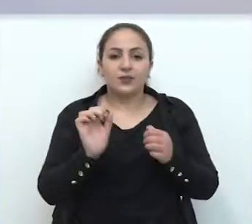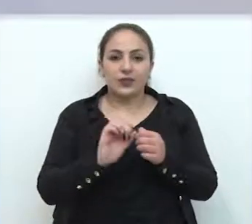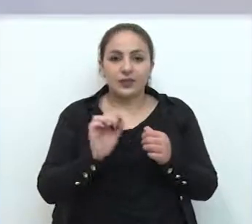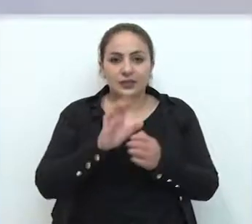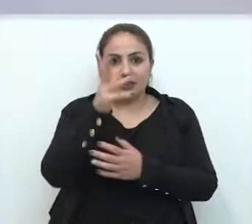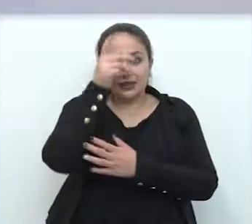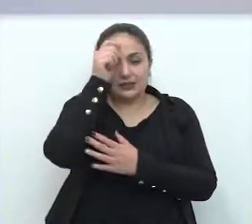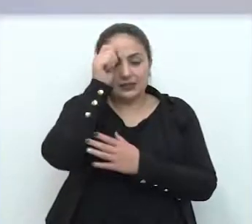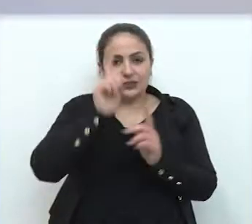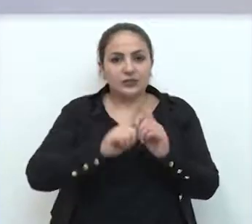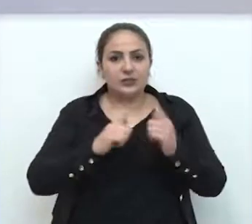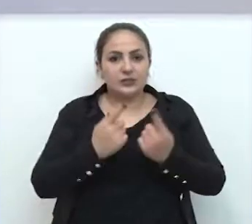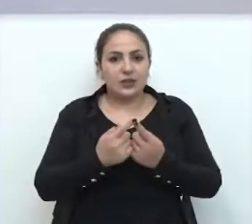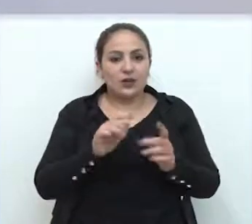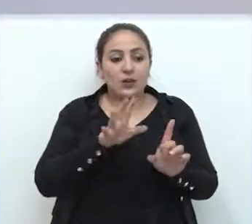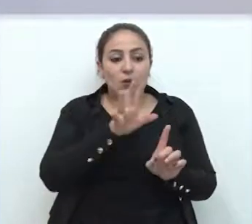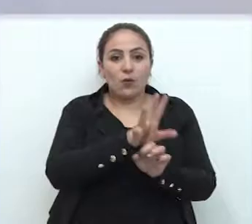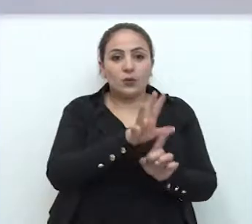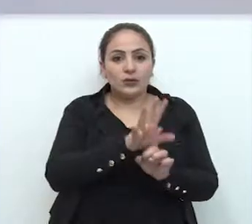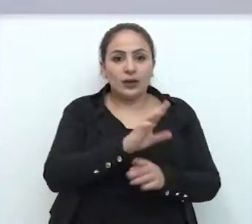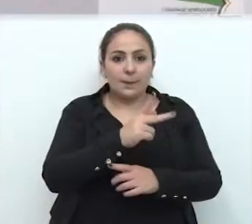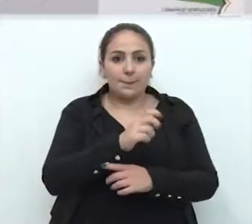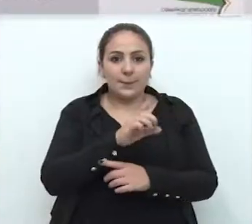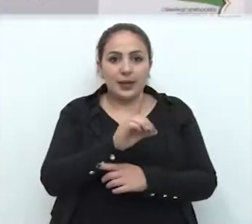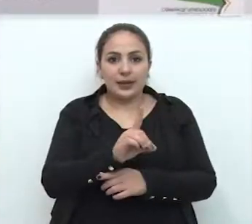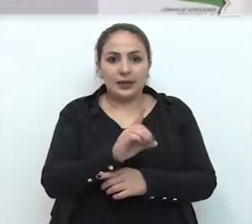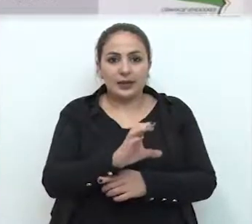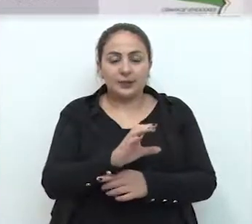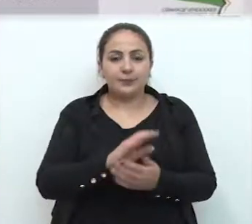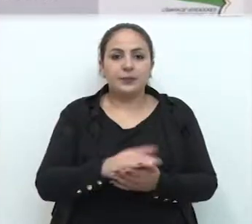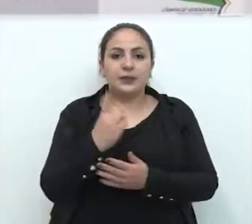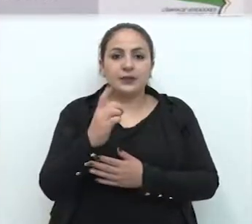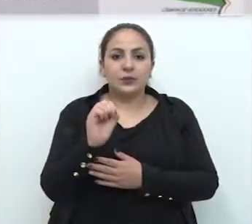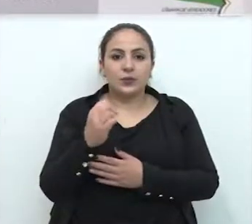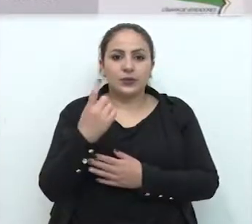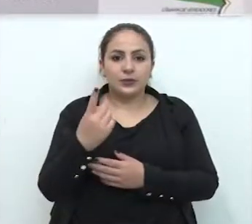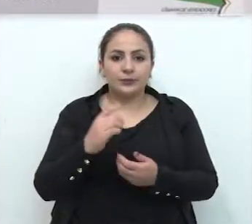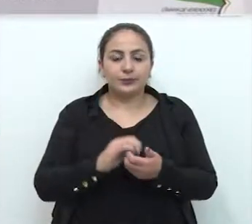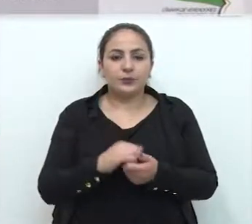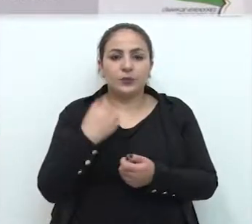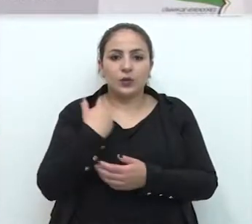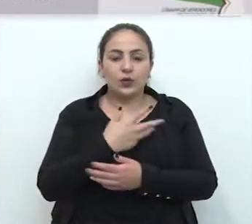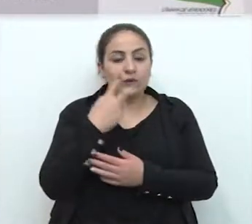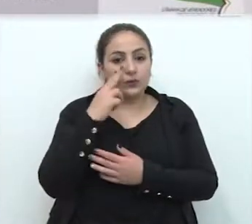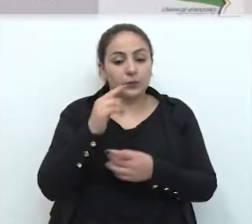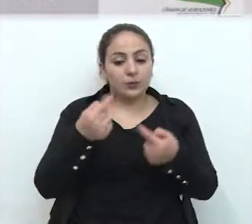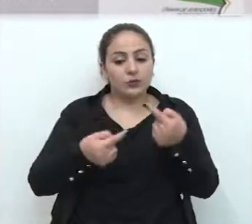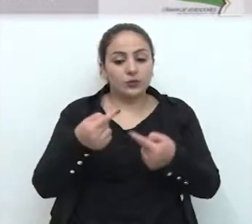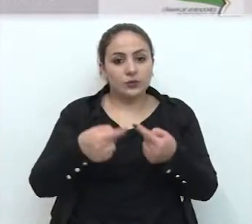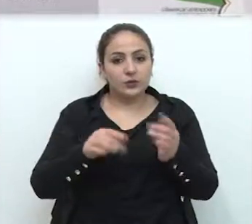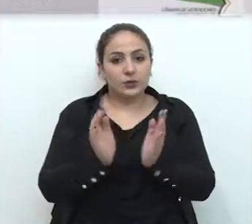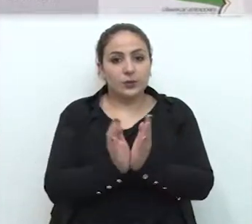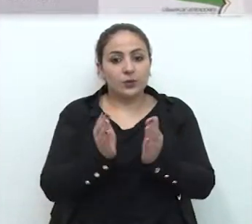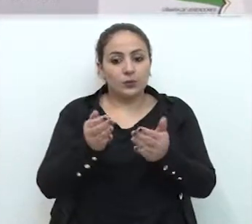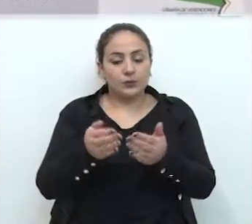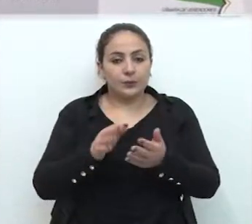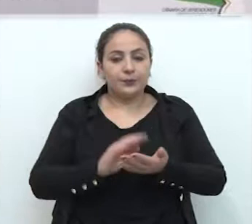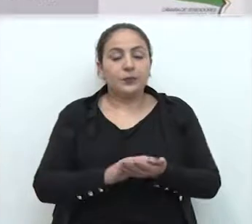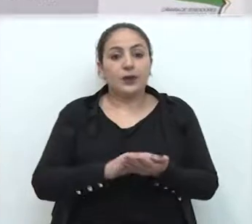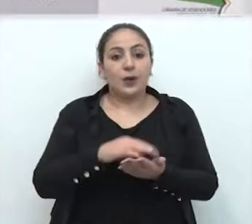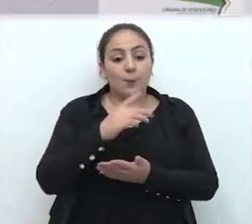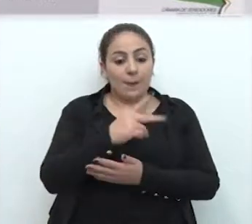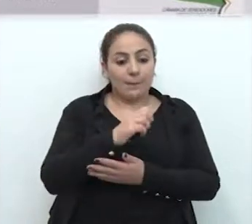e repudia a PEC 181. O que nós vimos? Uma discussão, uma comissão, uma PEC ser